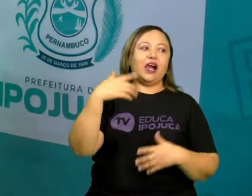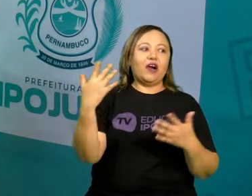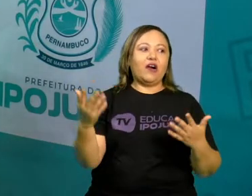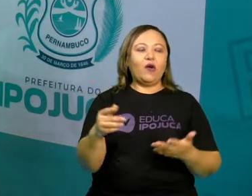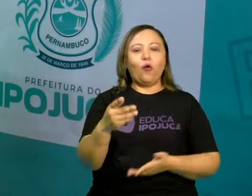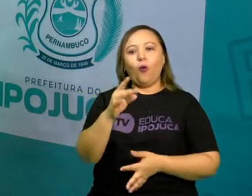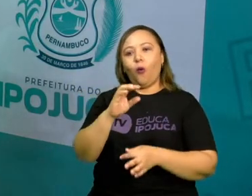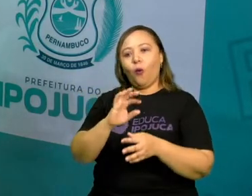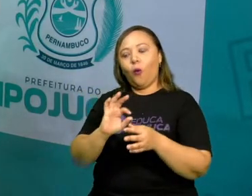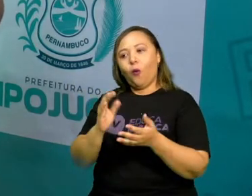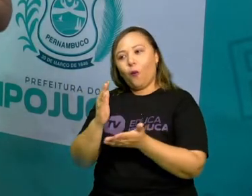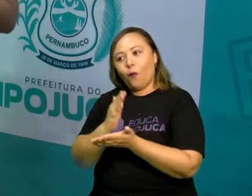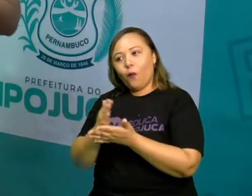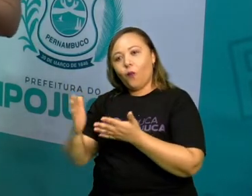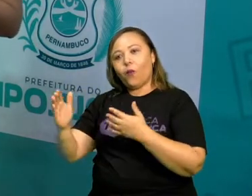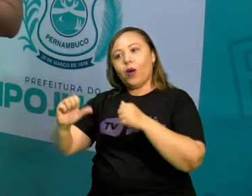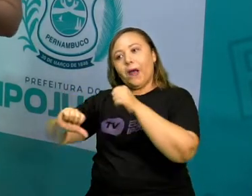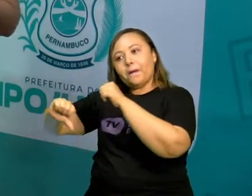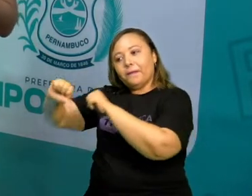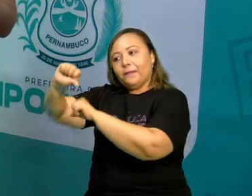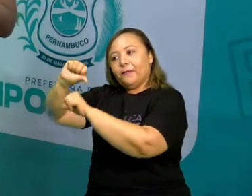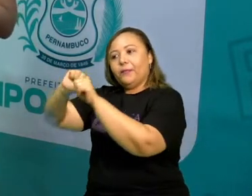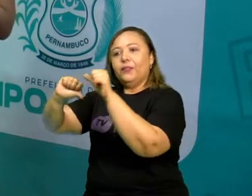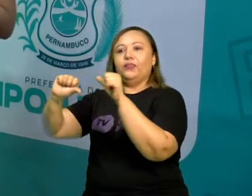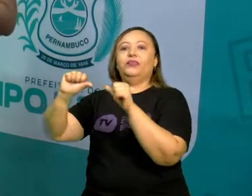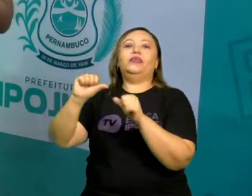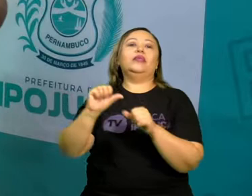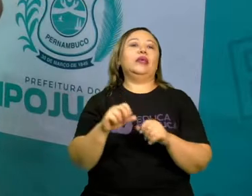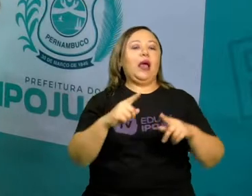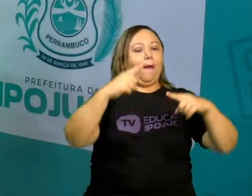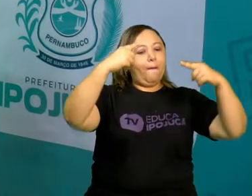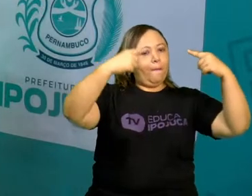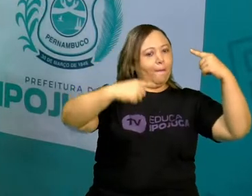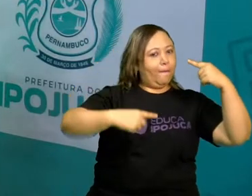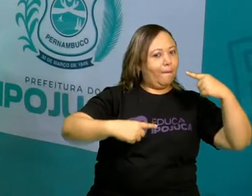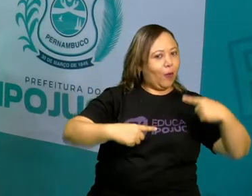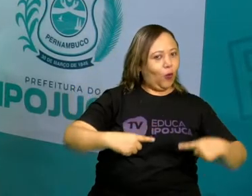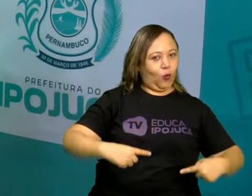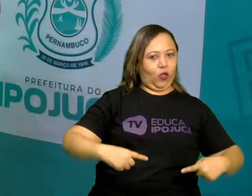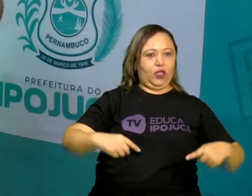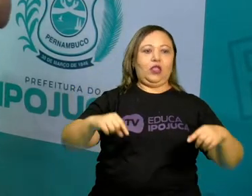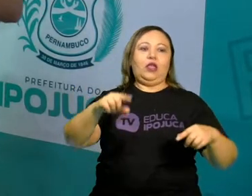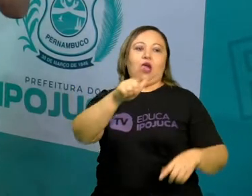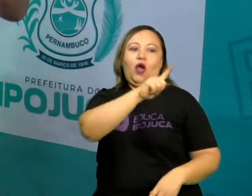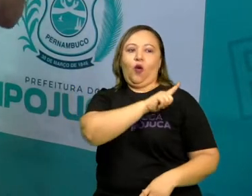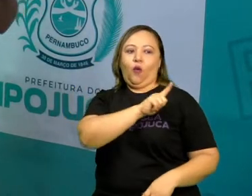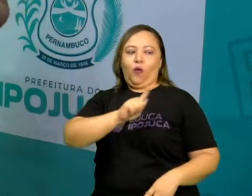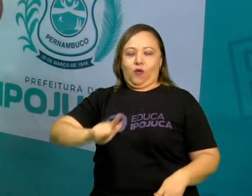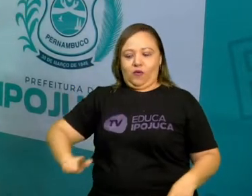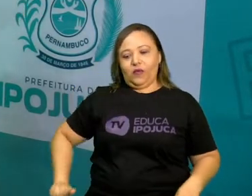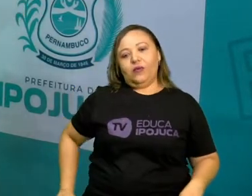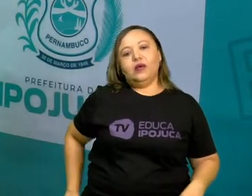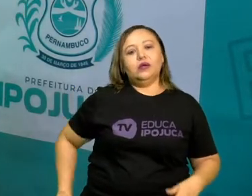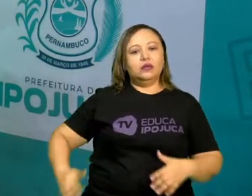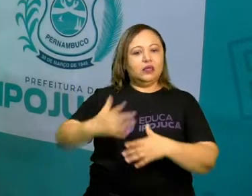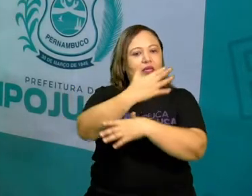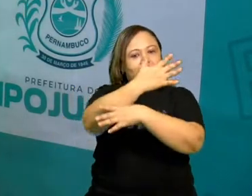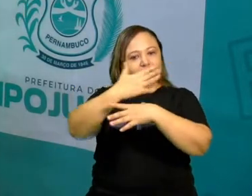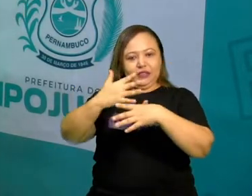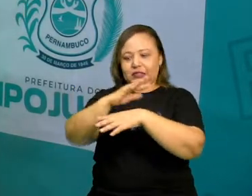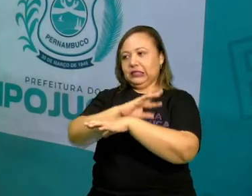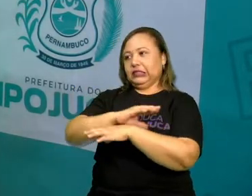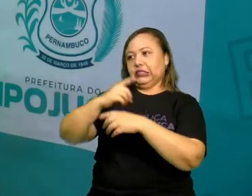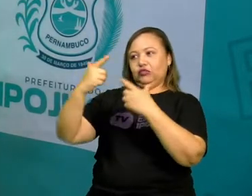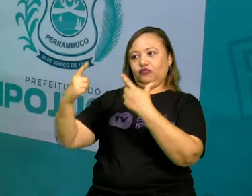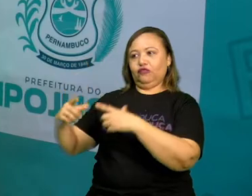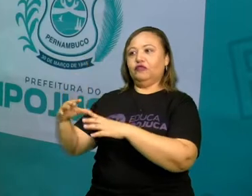eles começaram a virar, ter uma noção política e também de governo. Porque as cidades foram crescendo, viraram várias